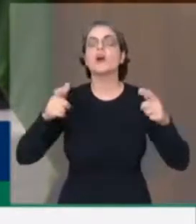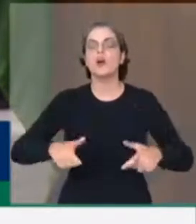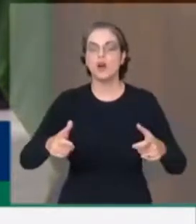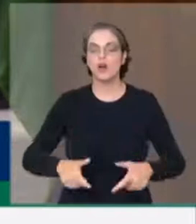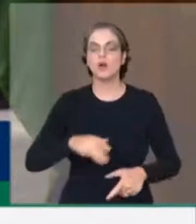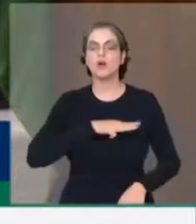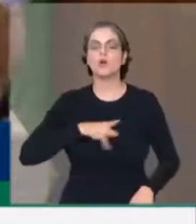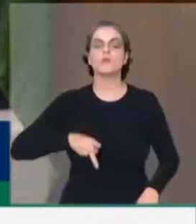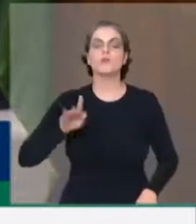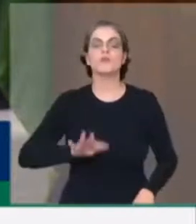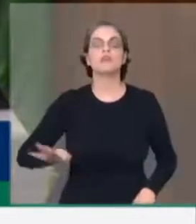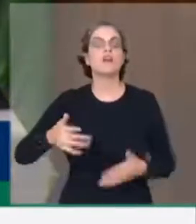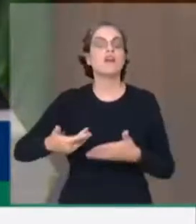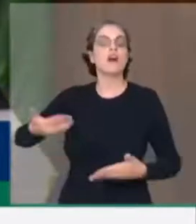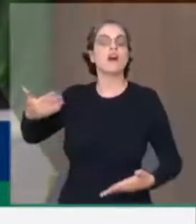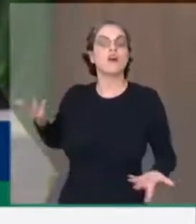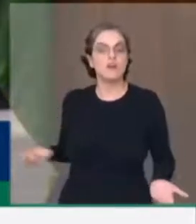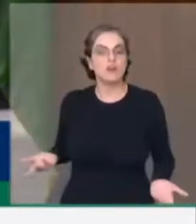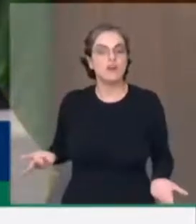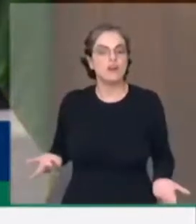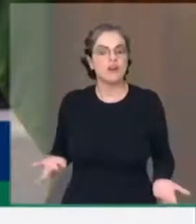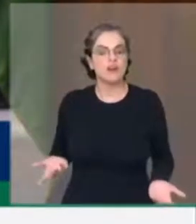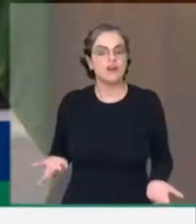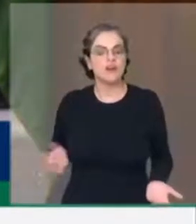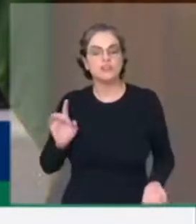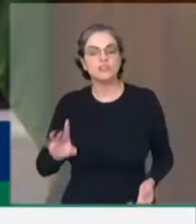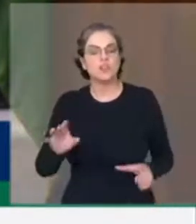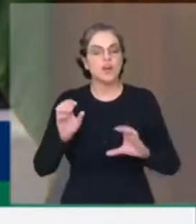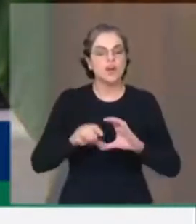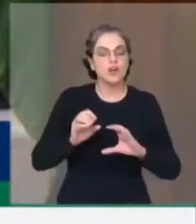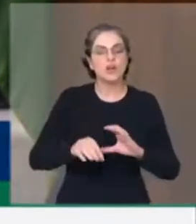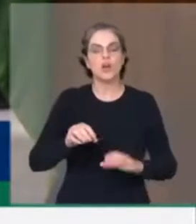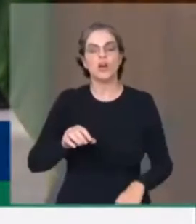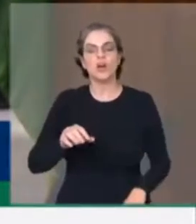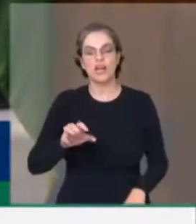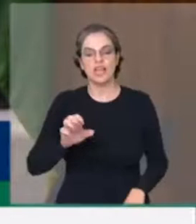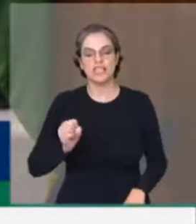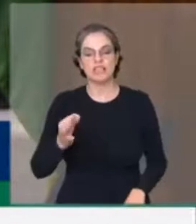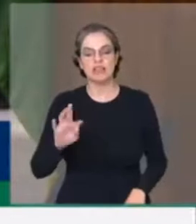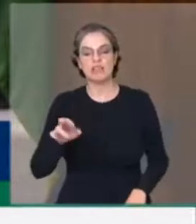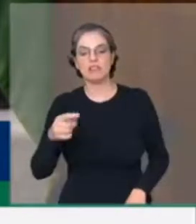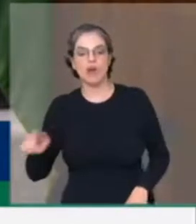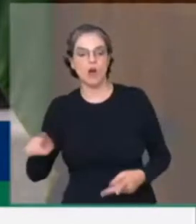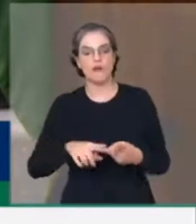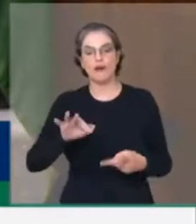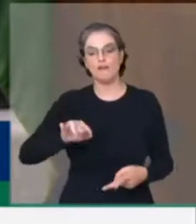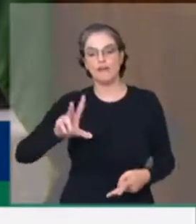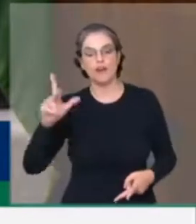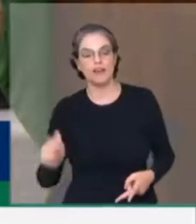estava o Ministério Público Federal? Os editoriais da Rede Globo, do Estadão e da Folha? Naquele momento era importante,